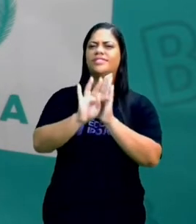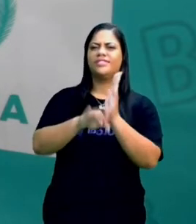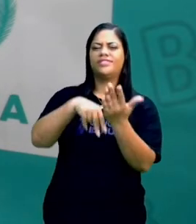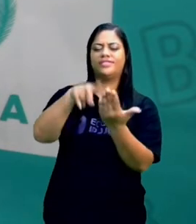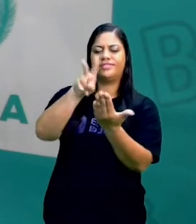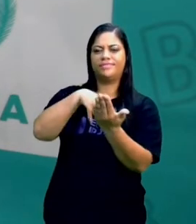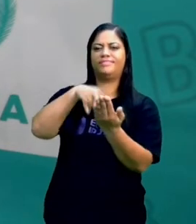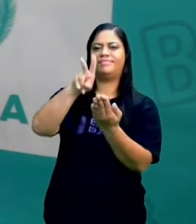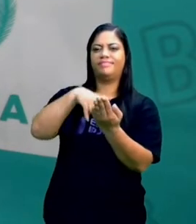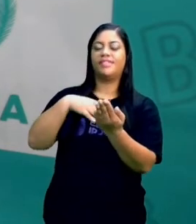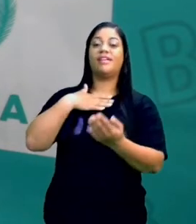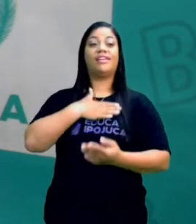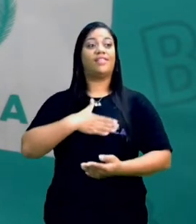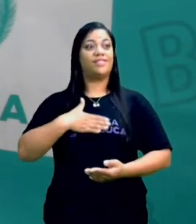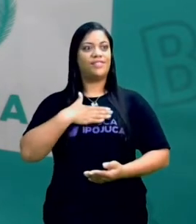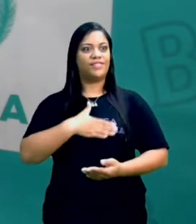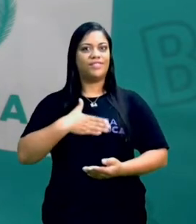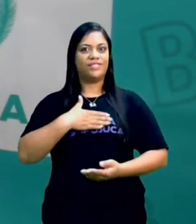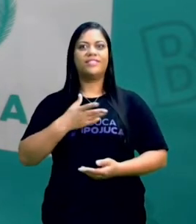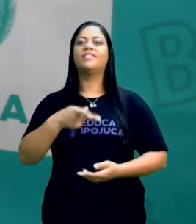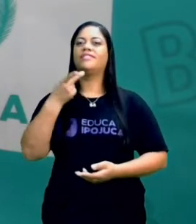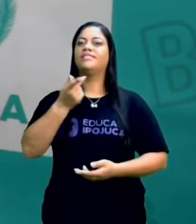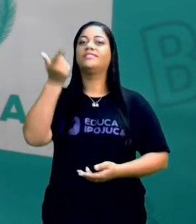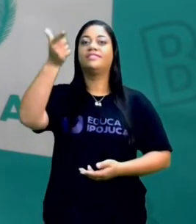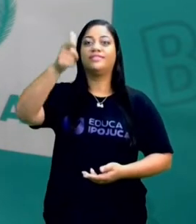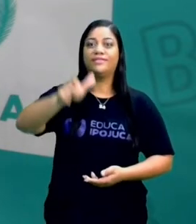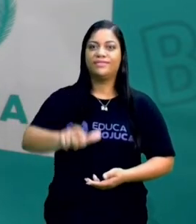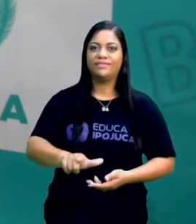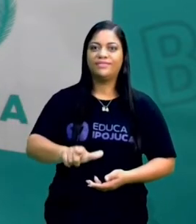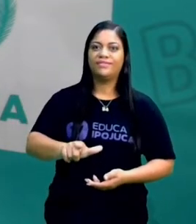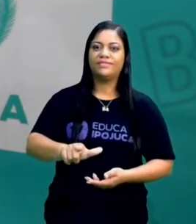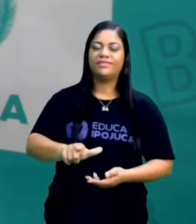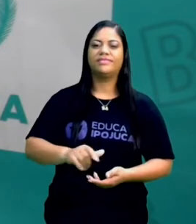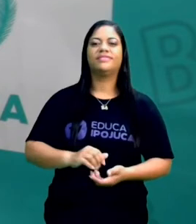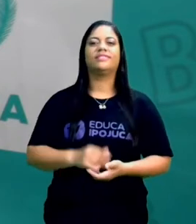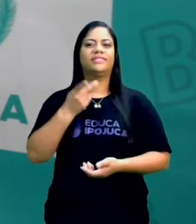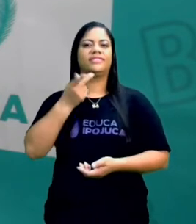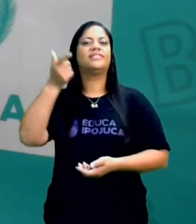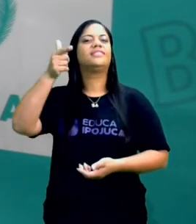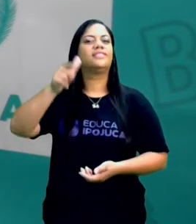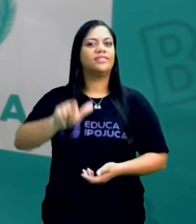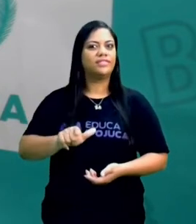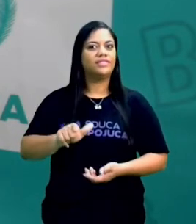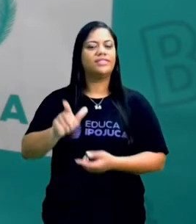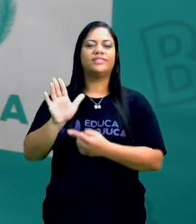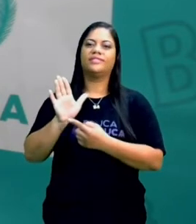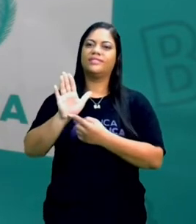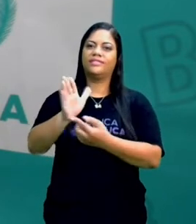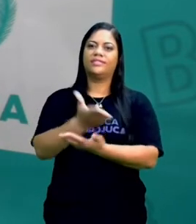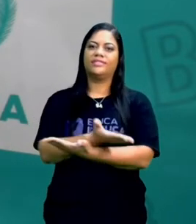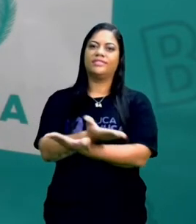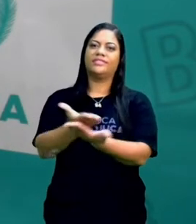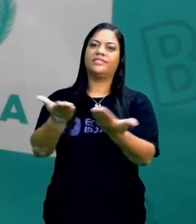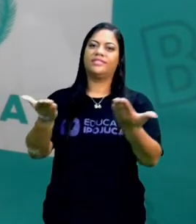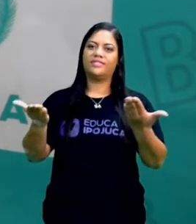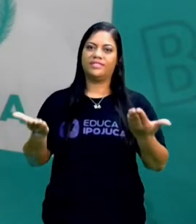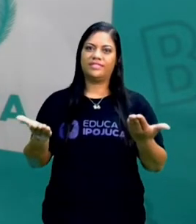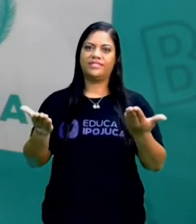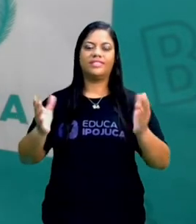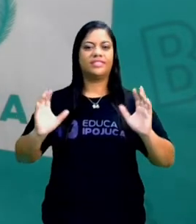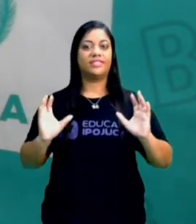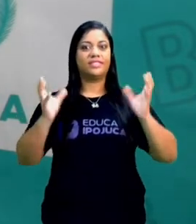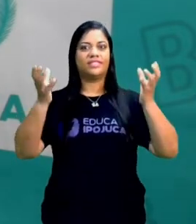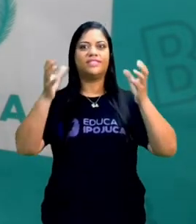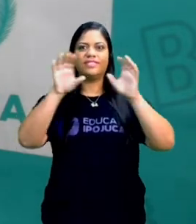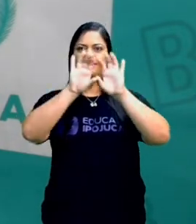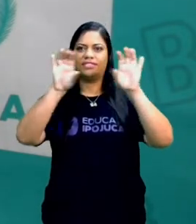aí você gostou, quer contar ele novamente. Então, reconto. E hoje eu trouxe para vocês a festa no